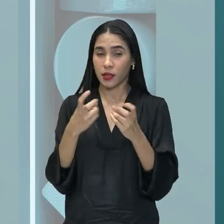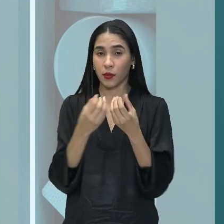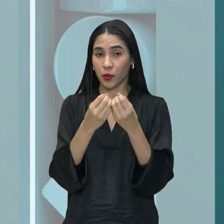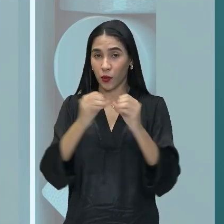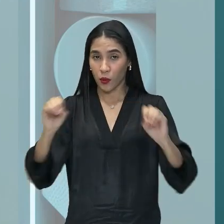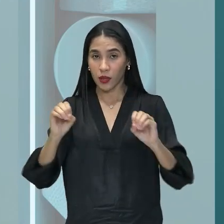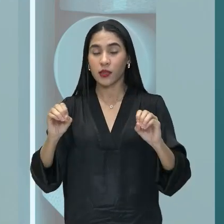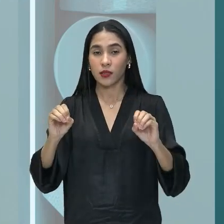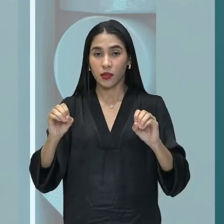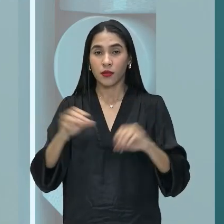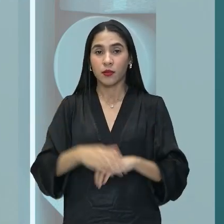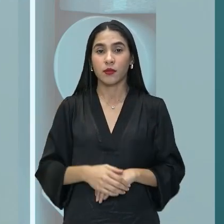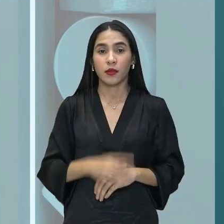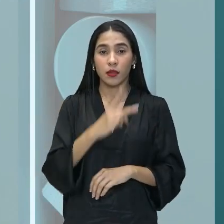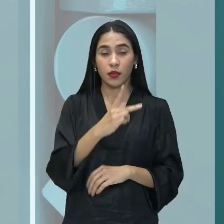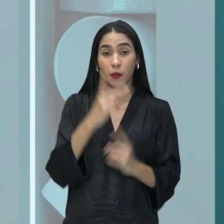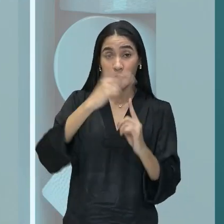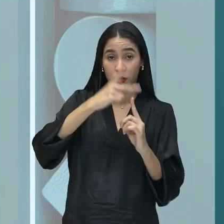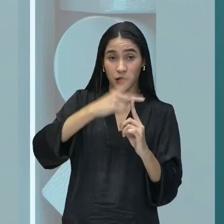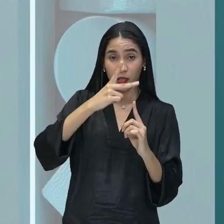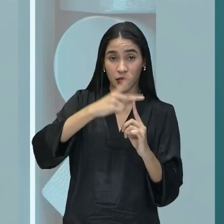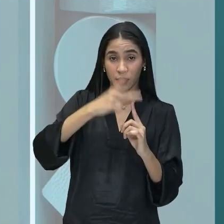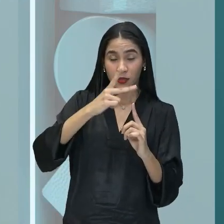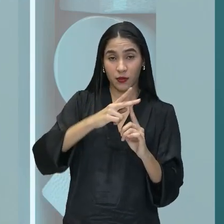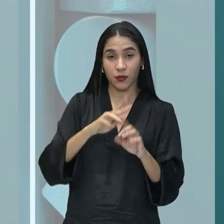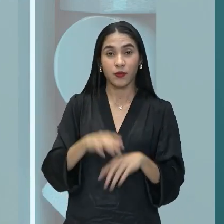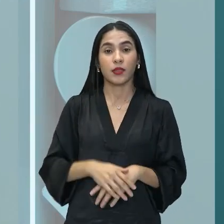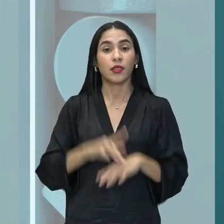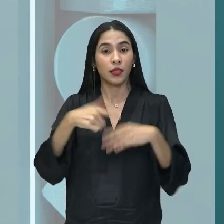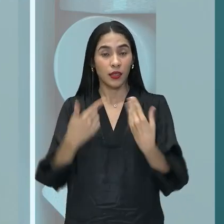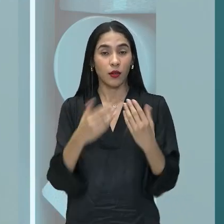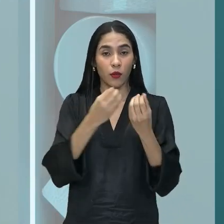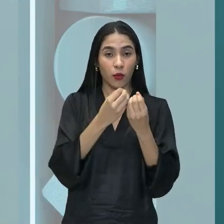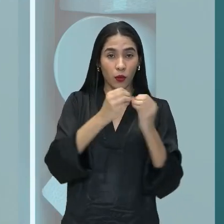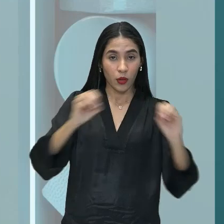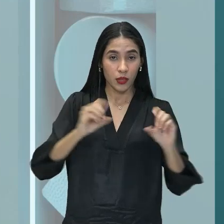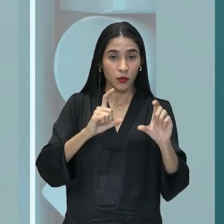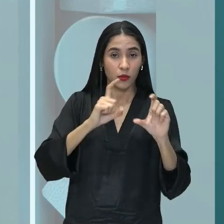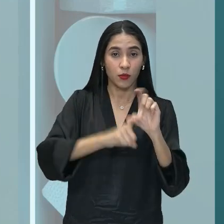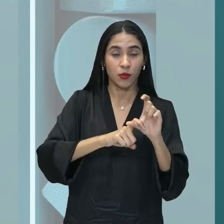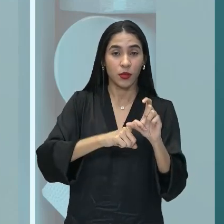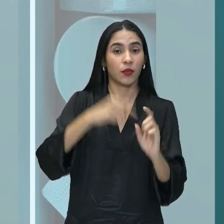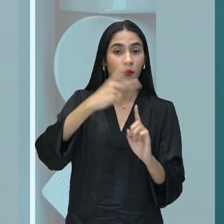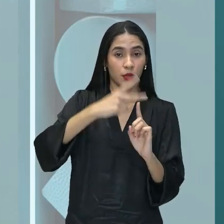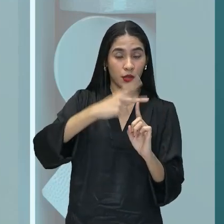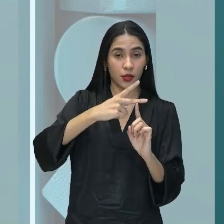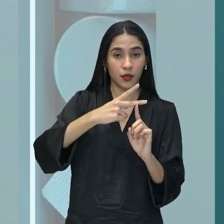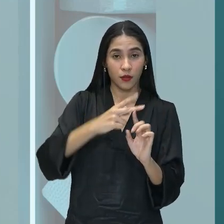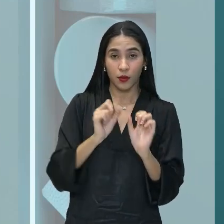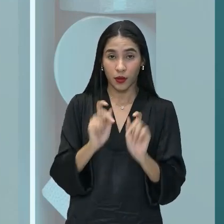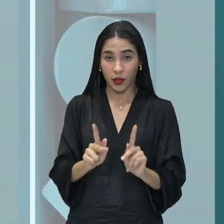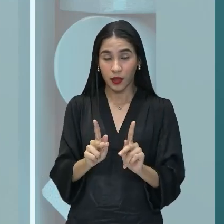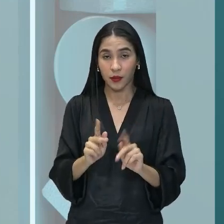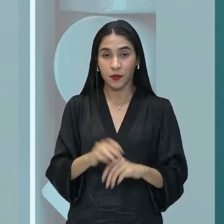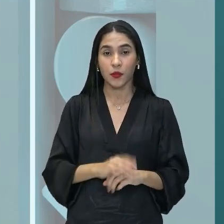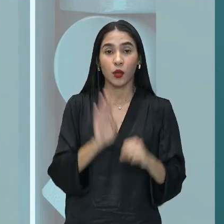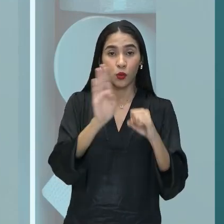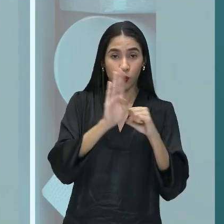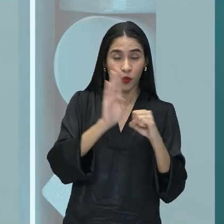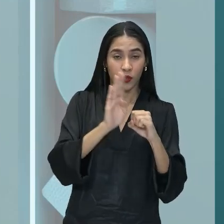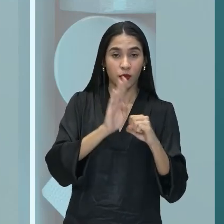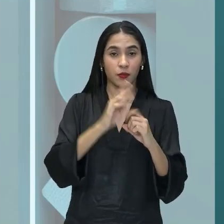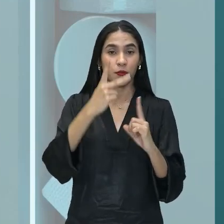exercendo a função de predicativo. Então, ela será uma oração subordinada predicativa, certo? Substantiva